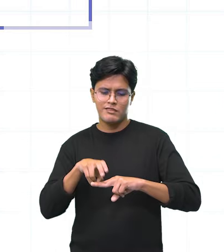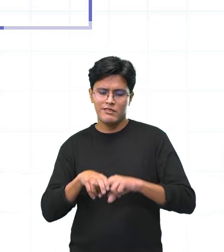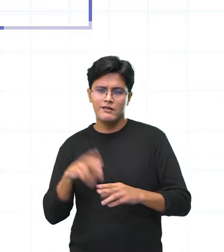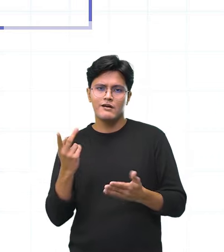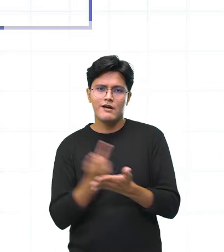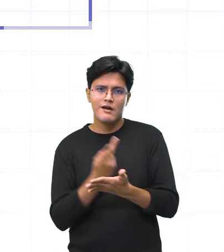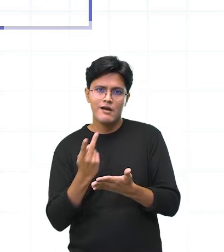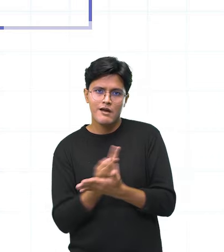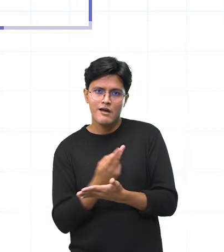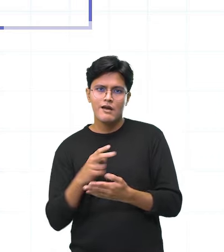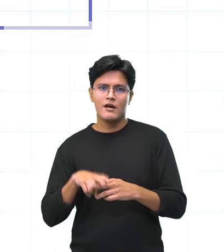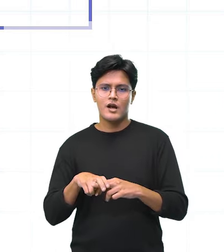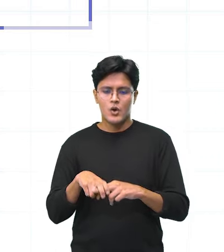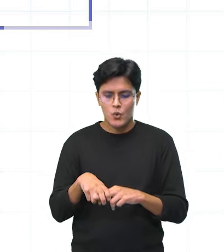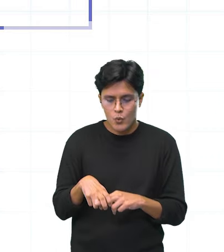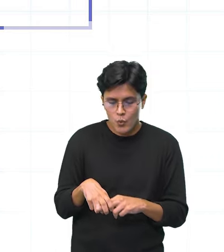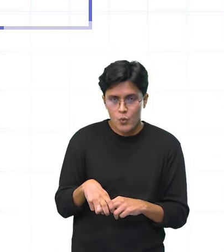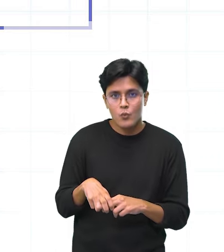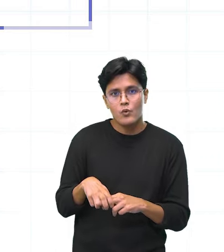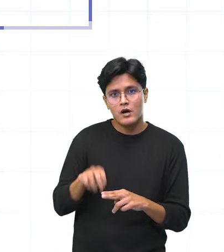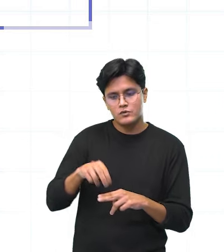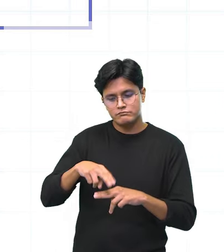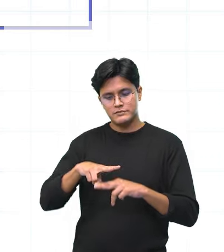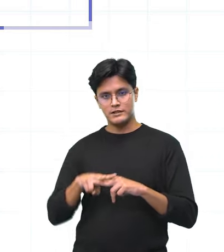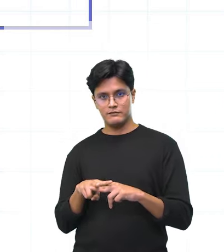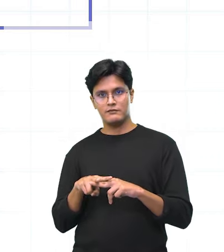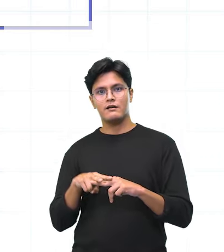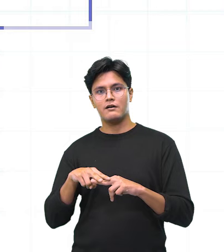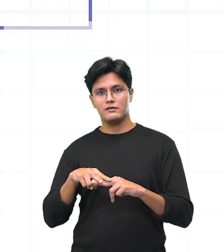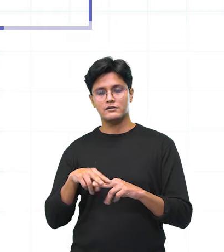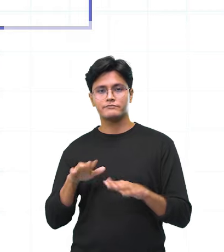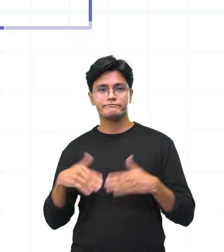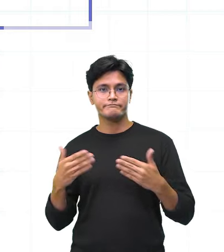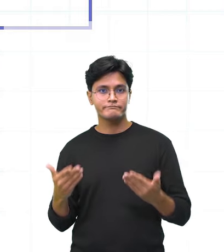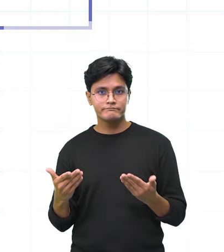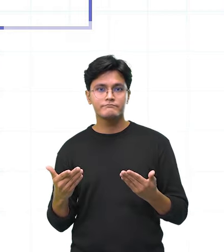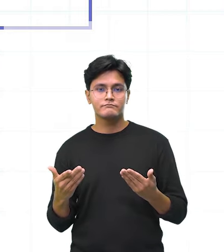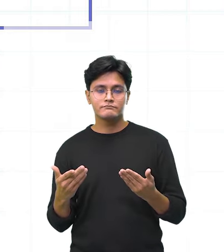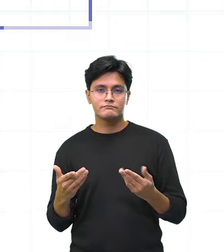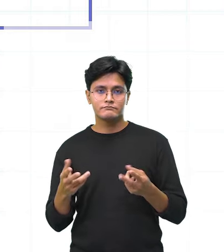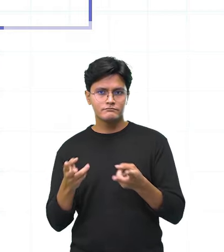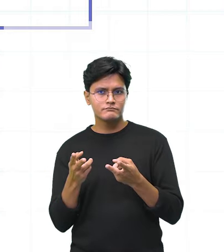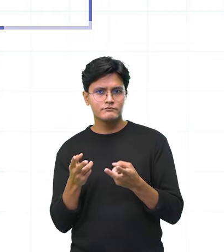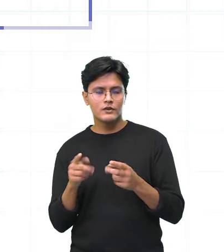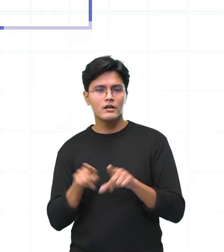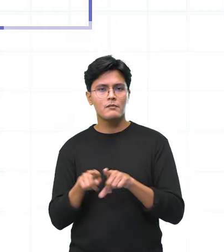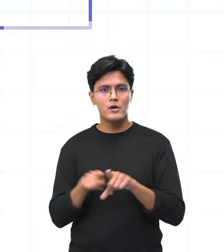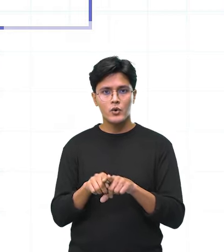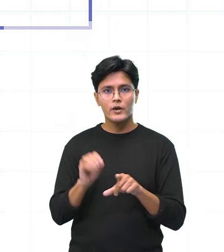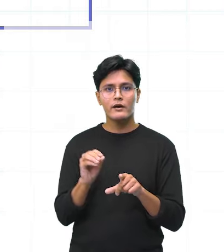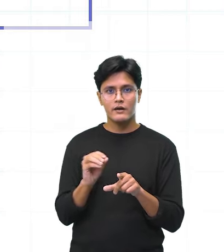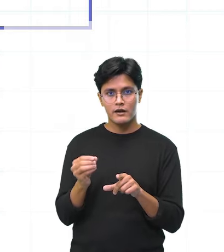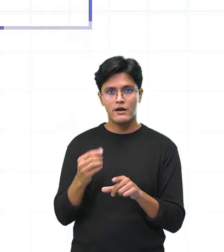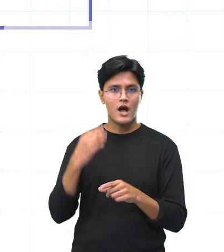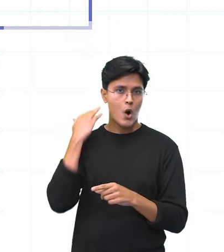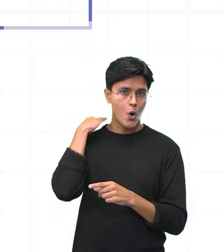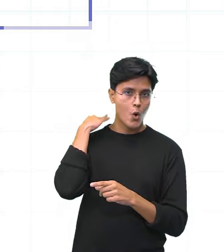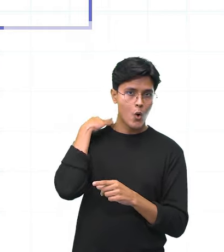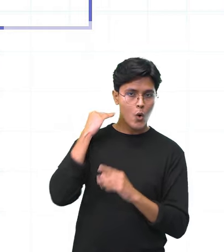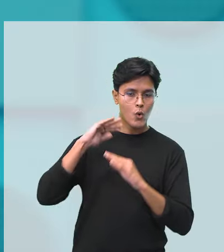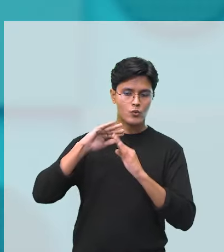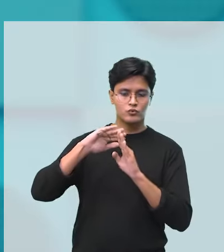né? Porque geralmente estão curvadas, deitadas, enfim. Inclusive verificando-se que até a postura, certo? Das